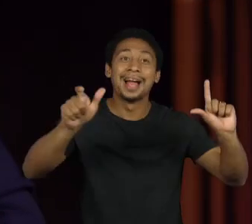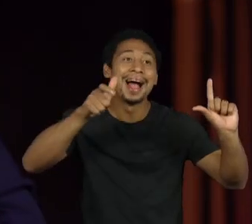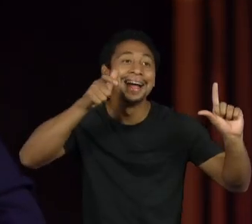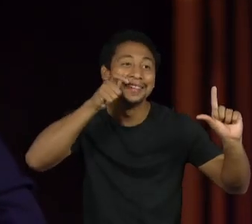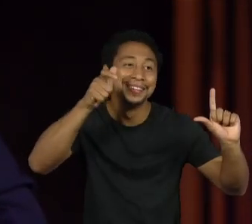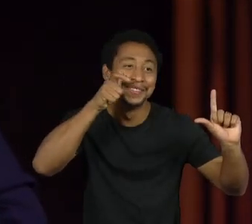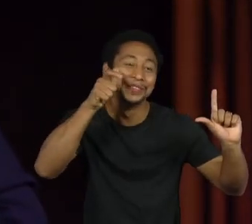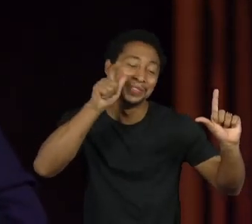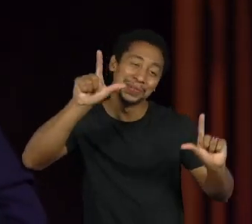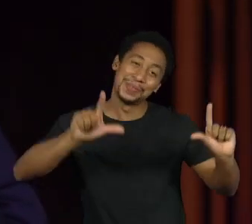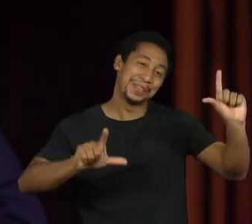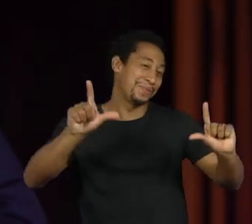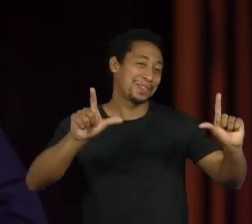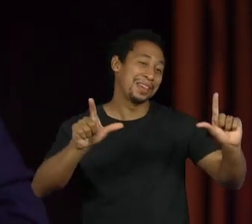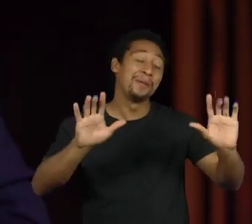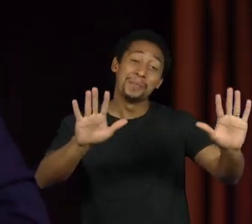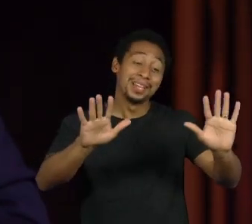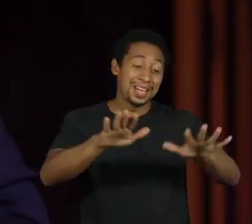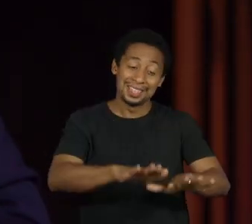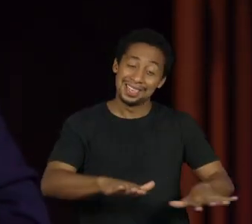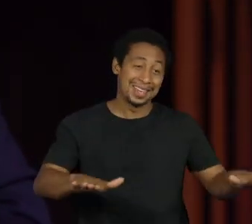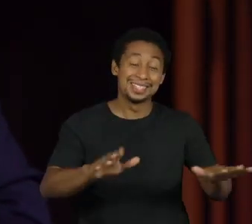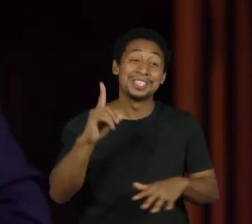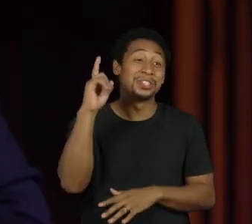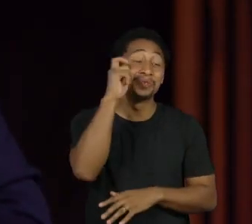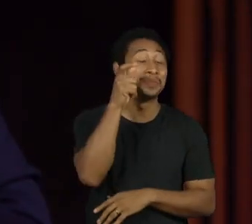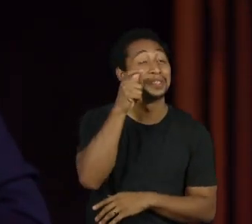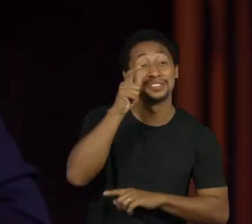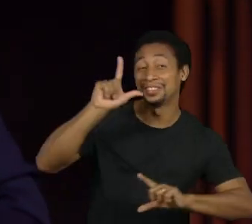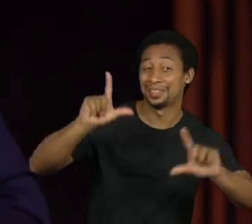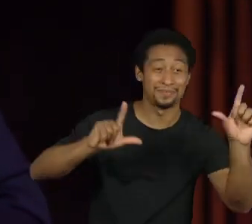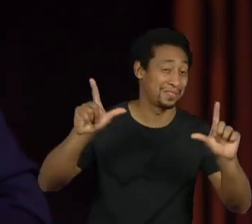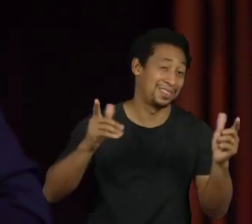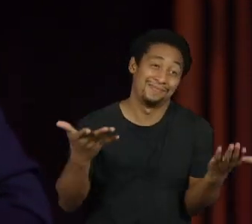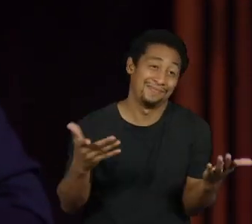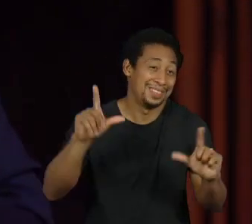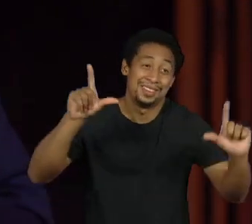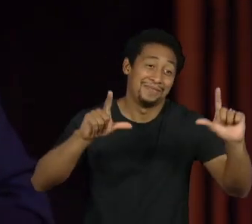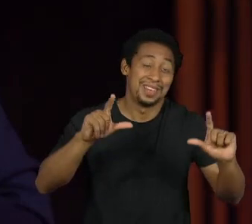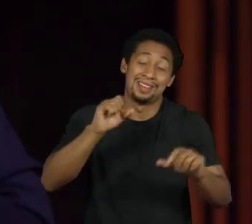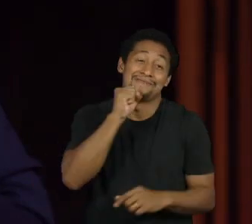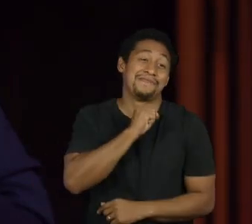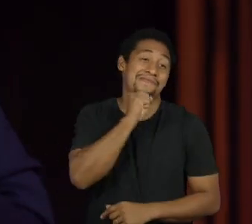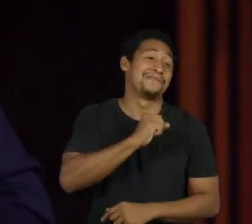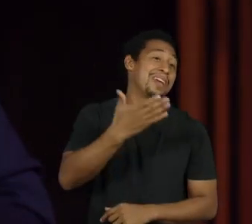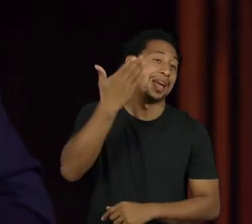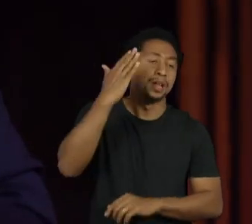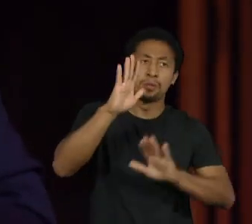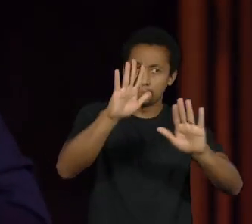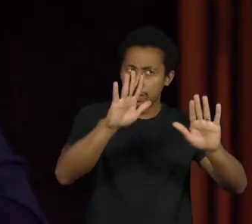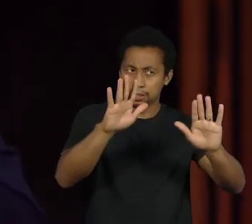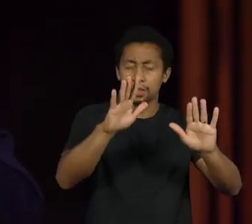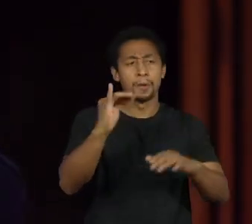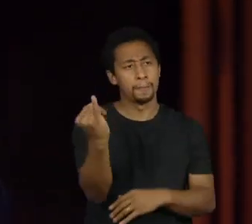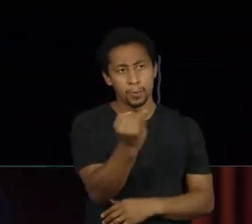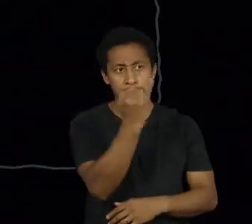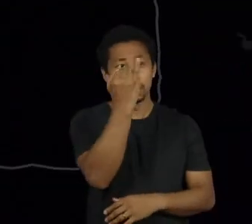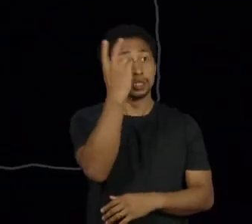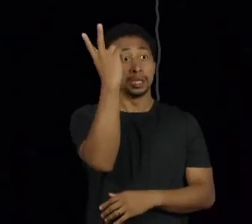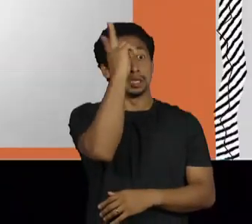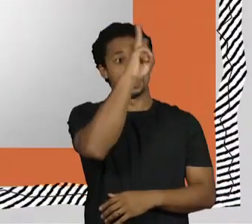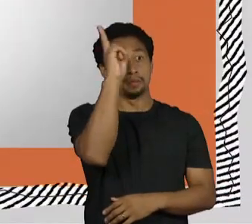que chama televisão. Mas tem uma faixa chamada Não Se Esqueça. Não esqueça, não esqueça. Não esqueça.